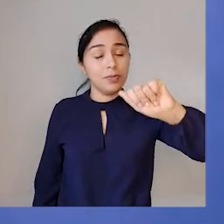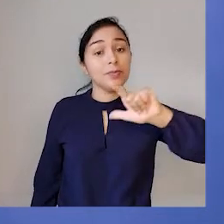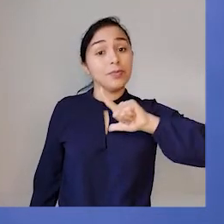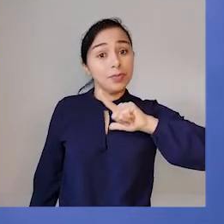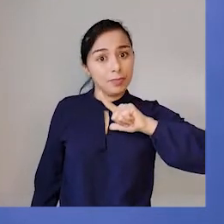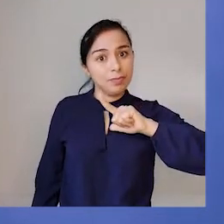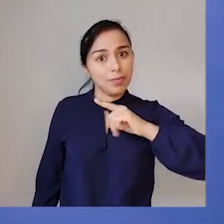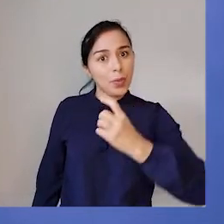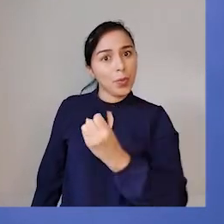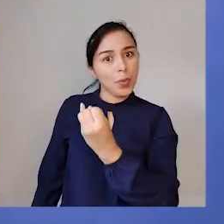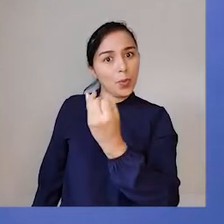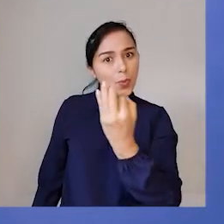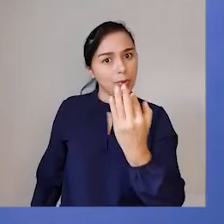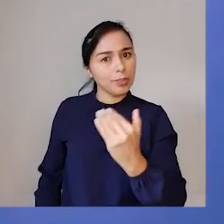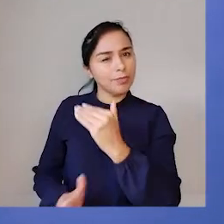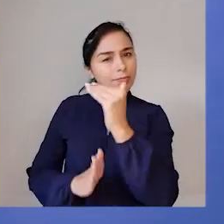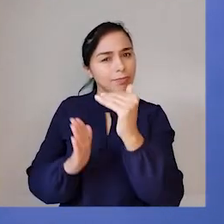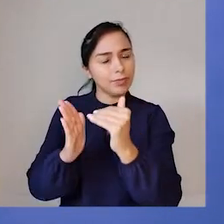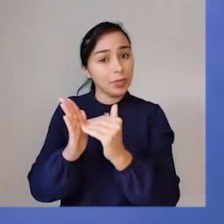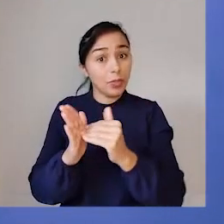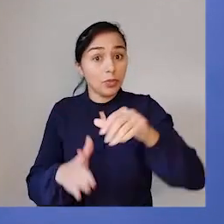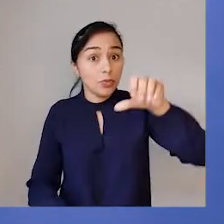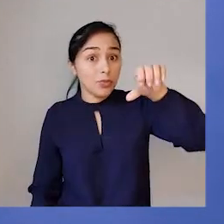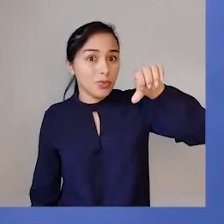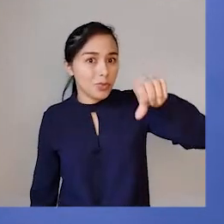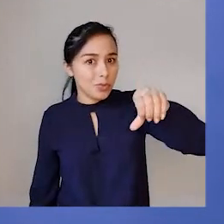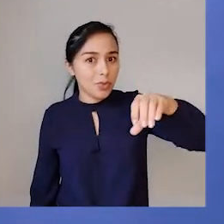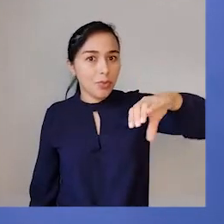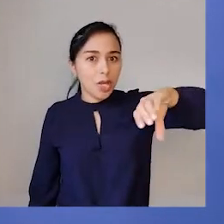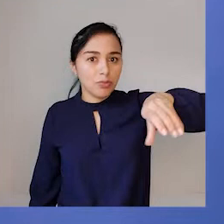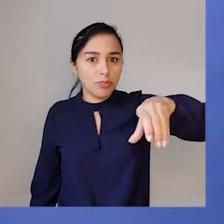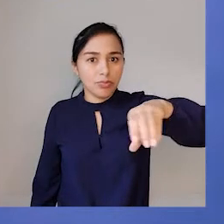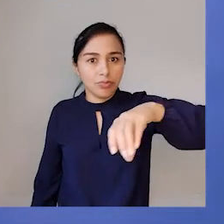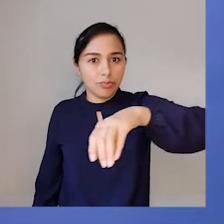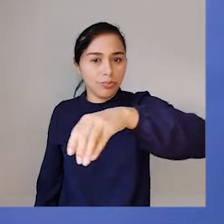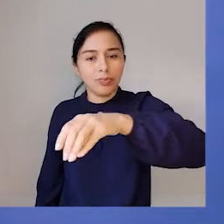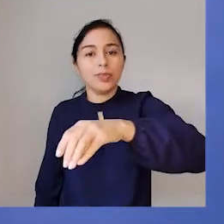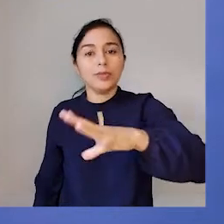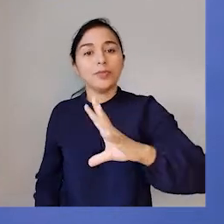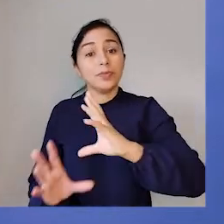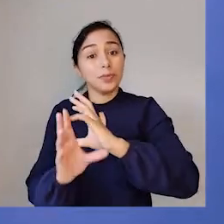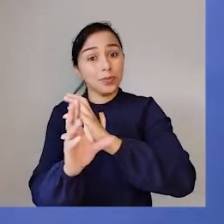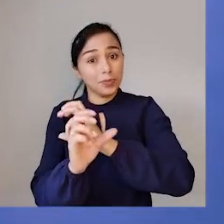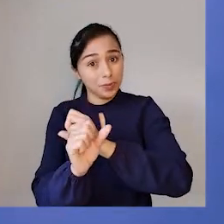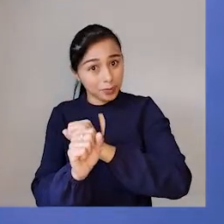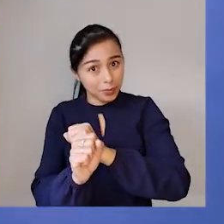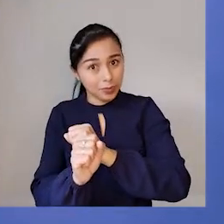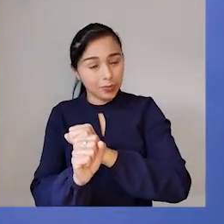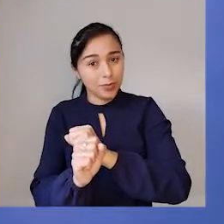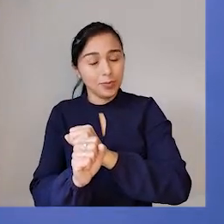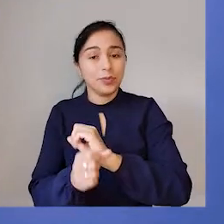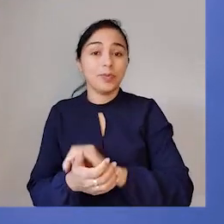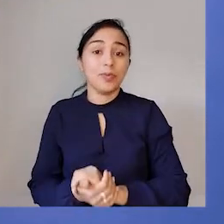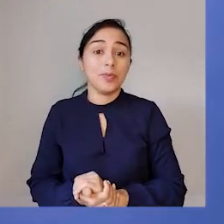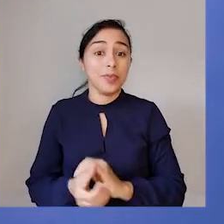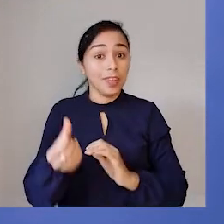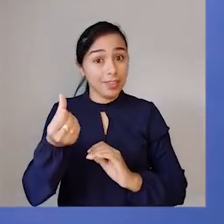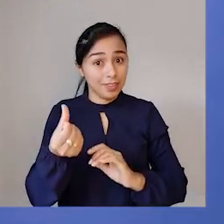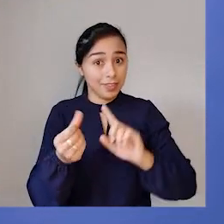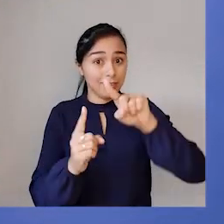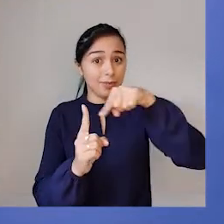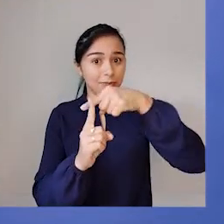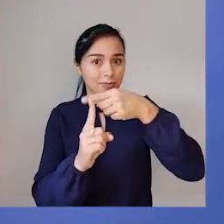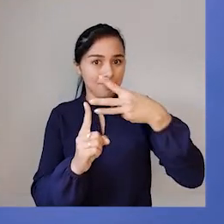um total de nove carrinhos, juntando aqui a quantidade de seis,